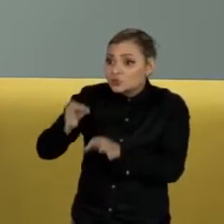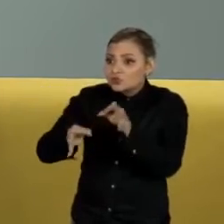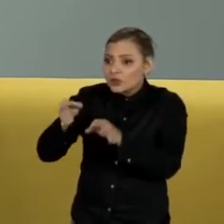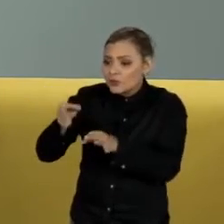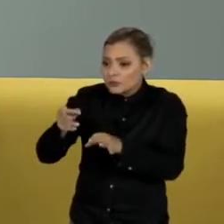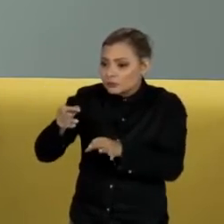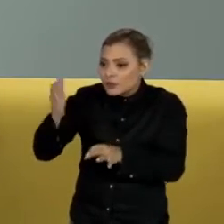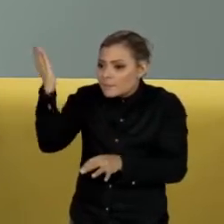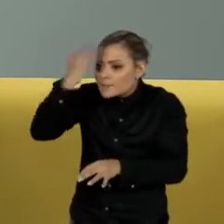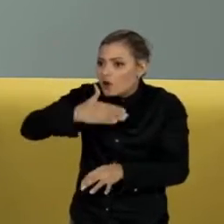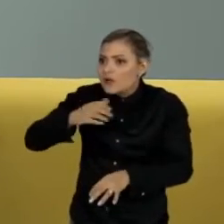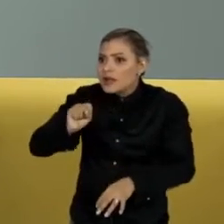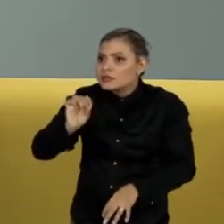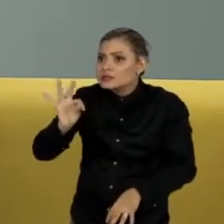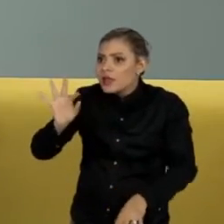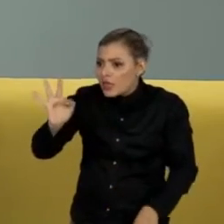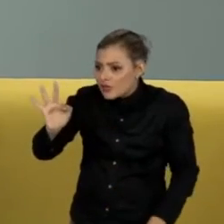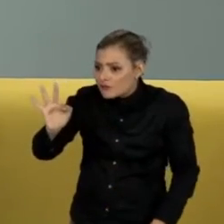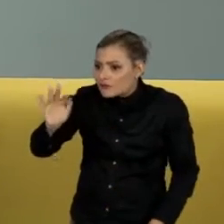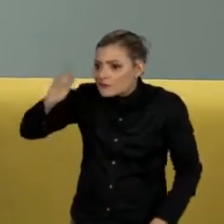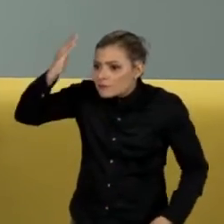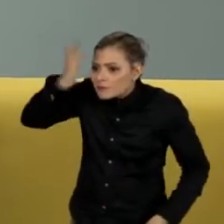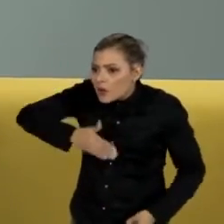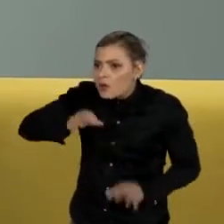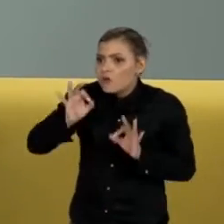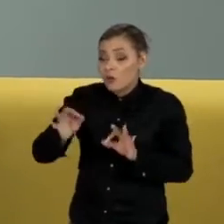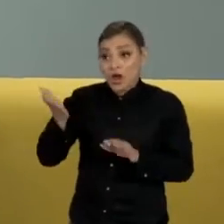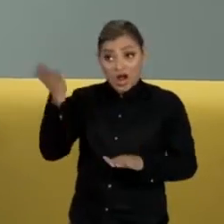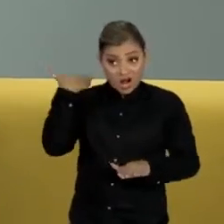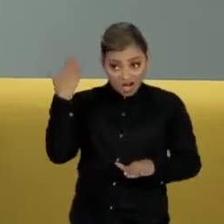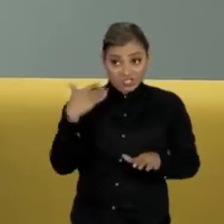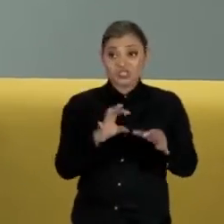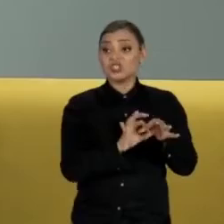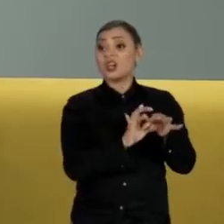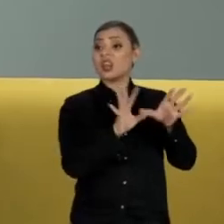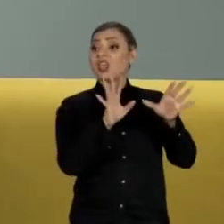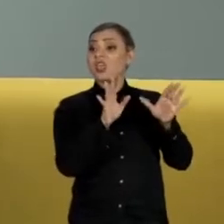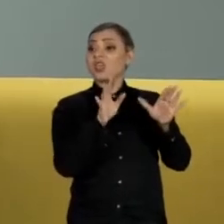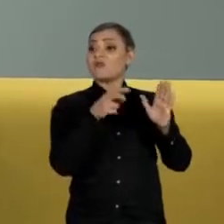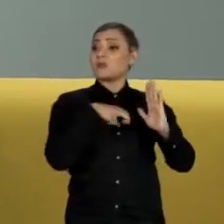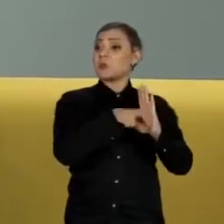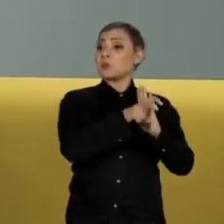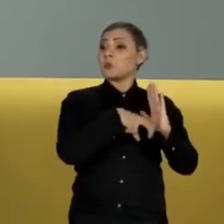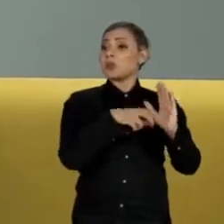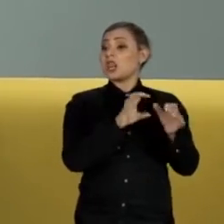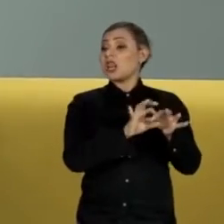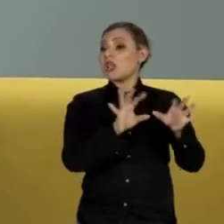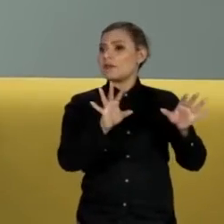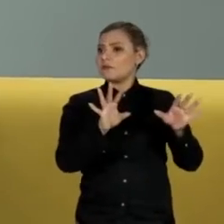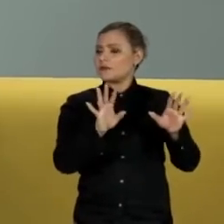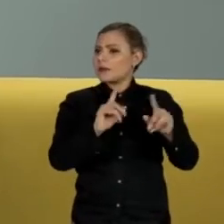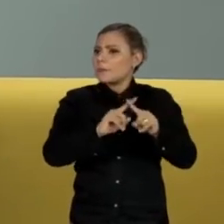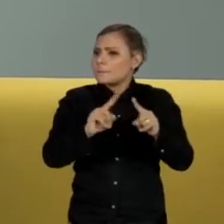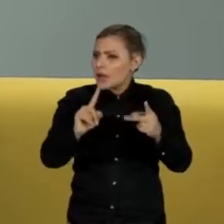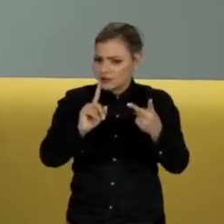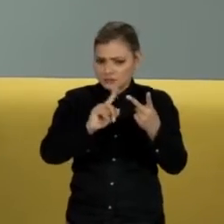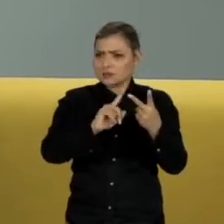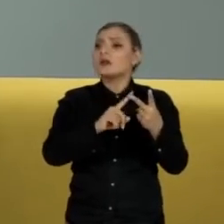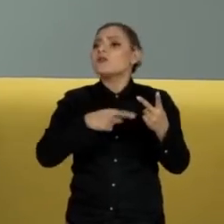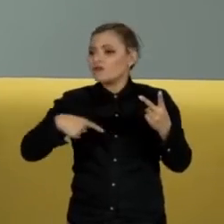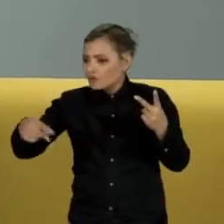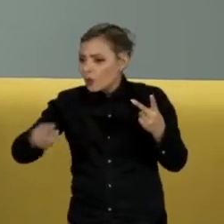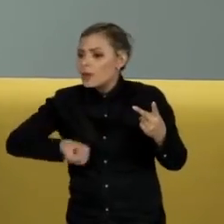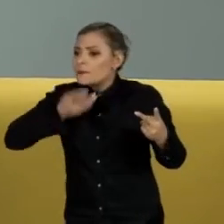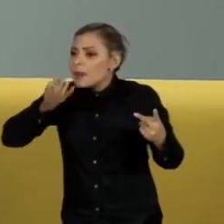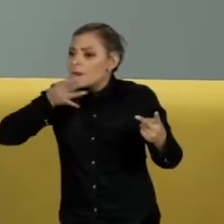Tribunal Federal. Ele estava em liberdade. Ele constituiu defensores. Ele se apresentou